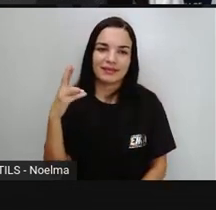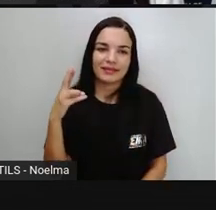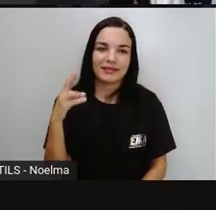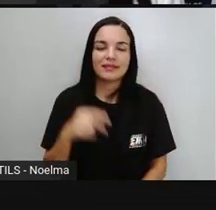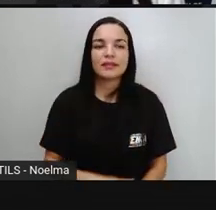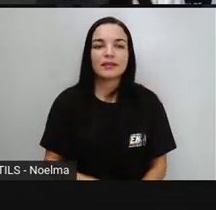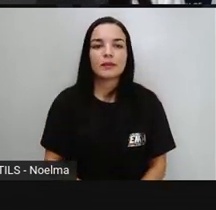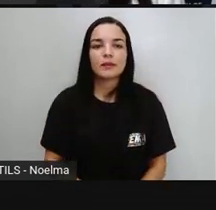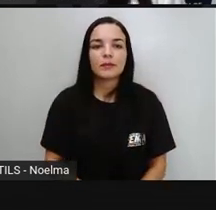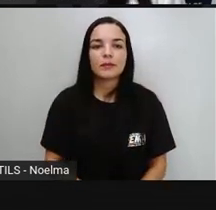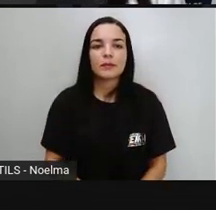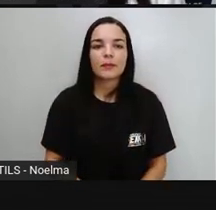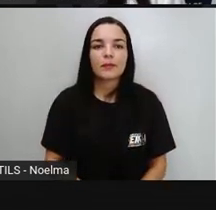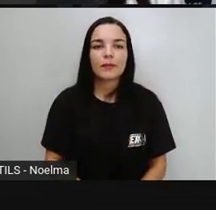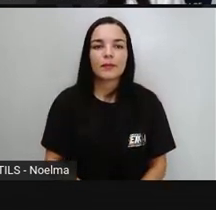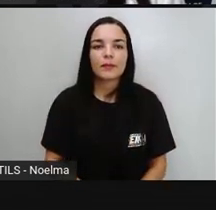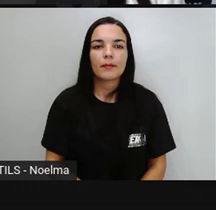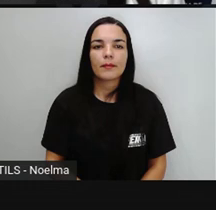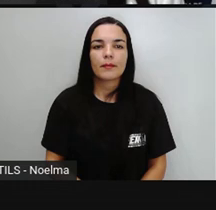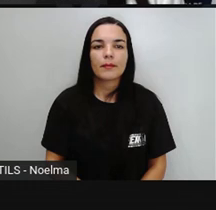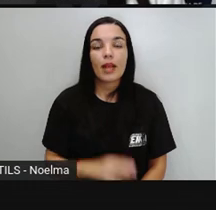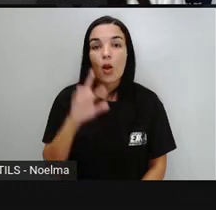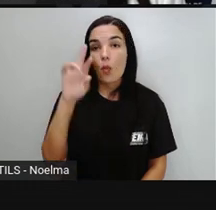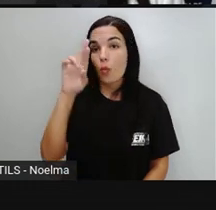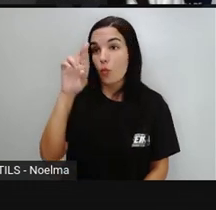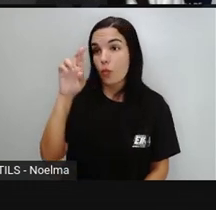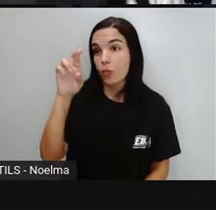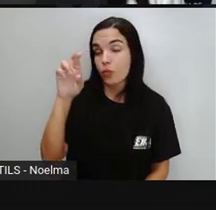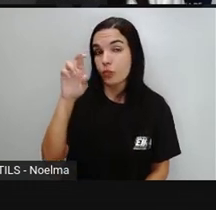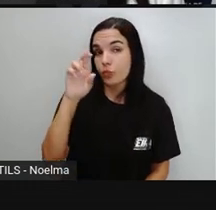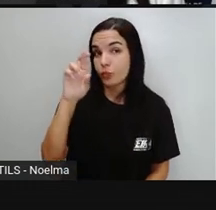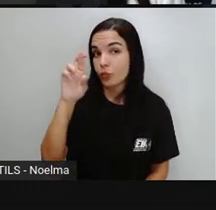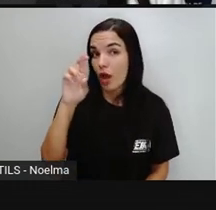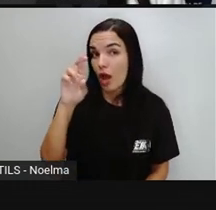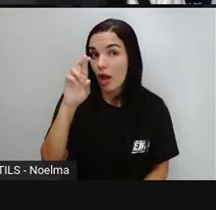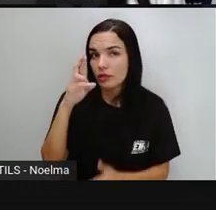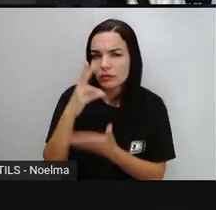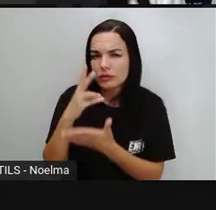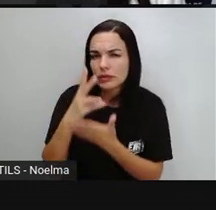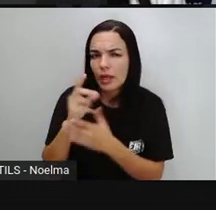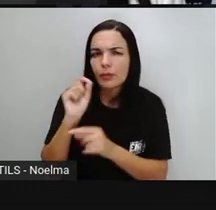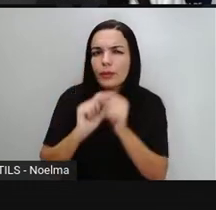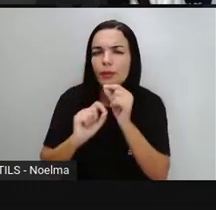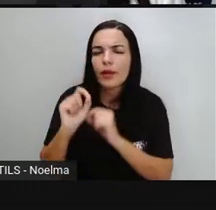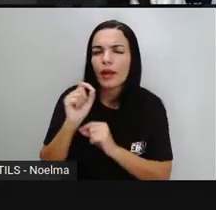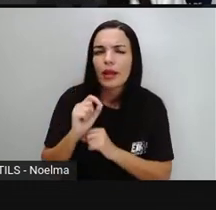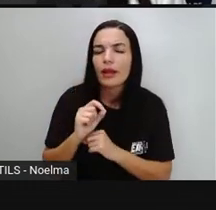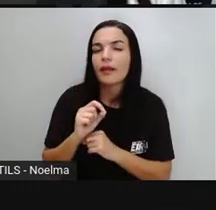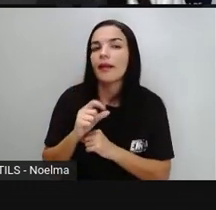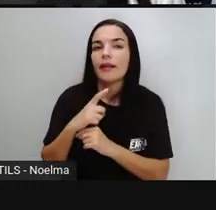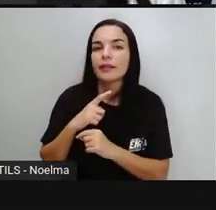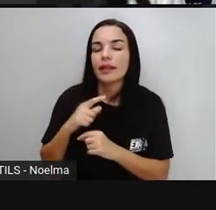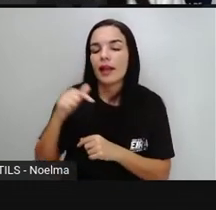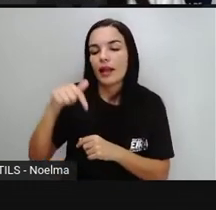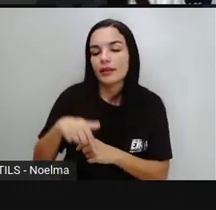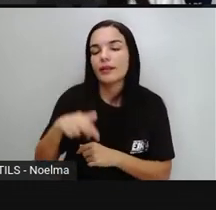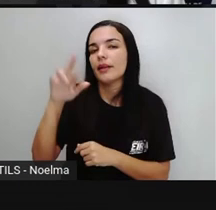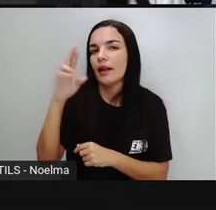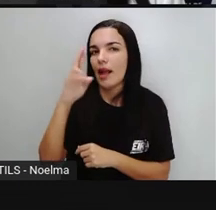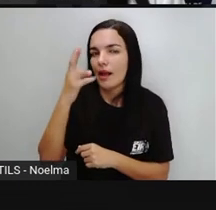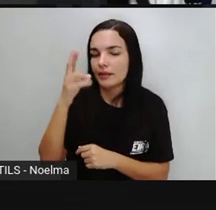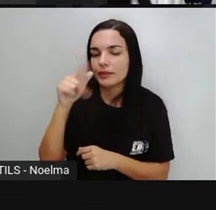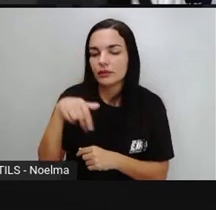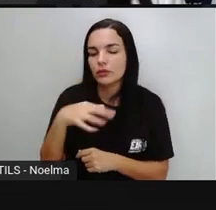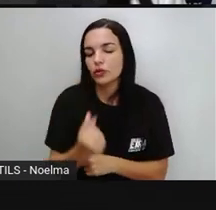real E esse símbolo É utilizado Toda vez Que se quer Representar Um valor Correspondente Ao sistema monetário Do